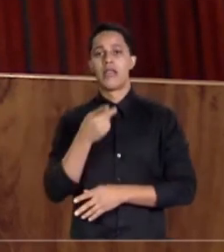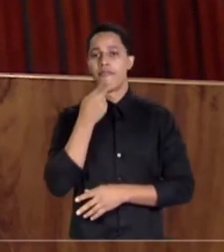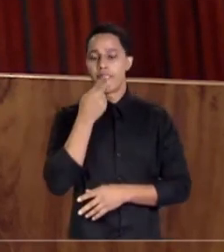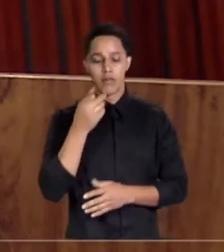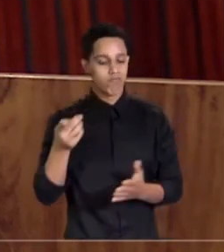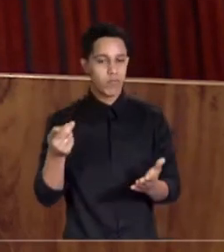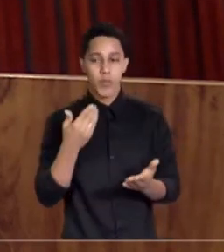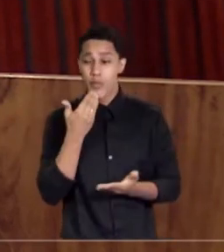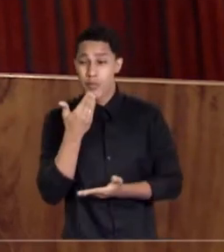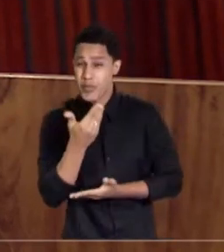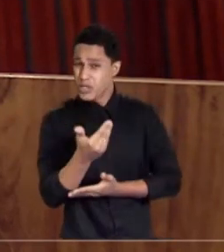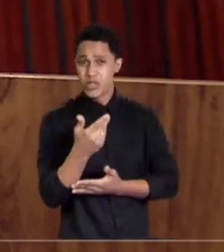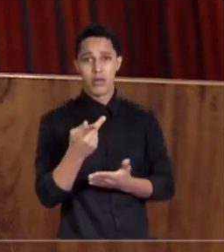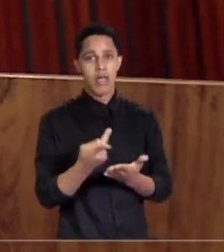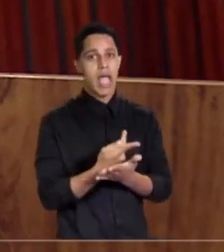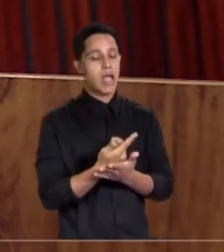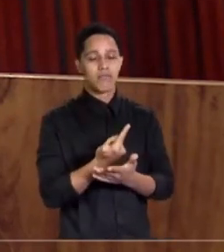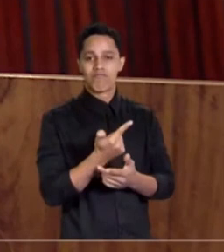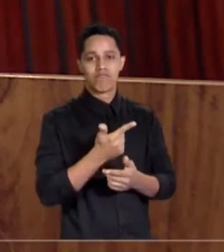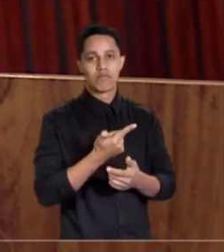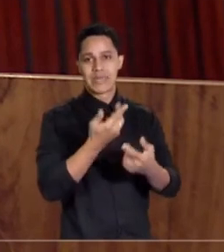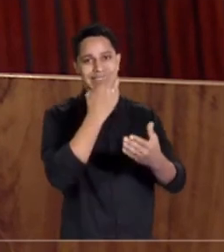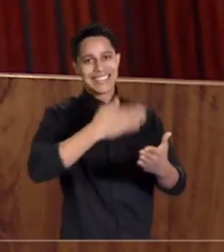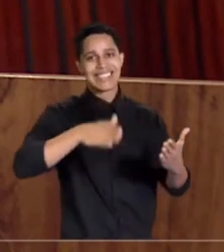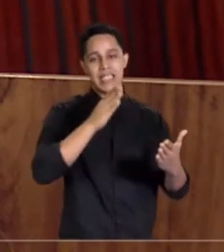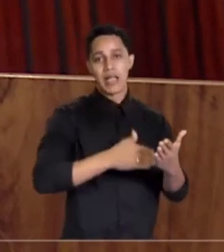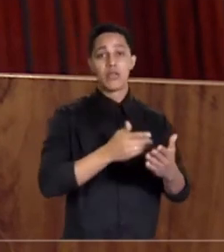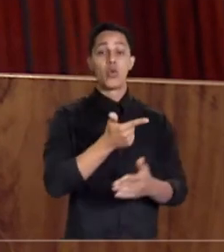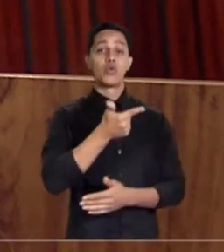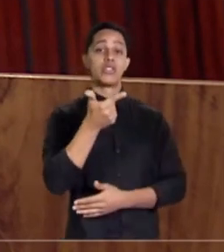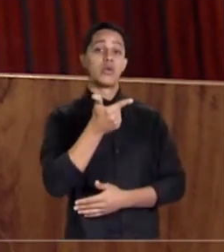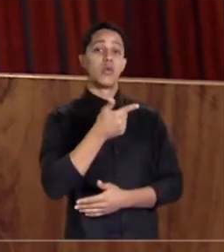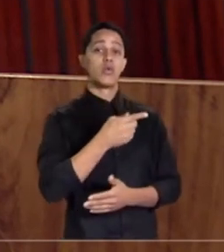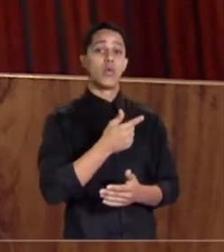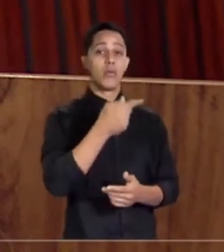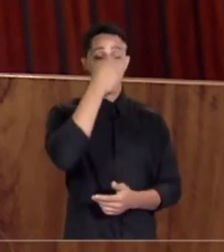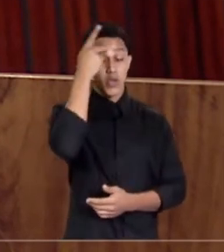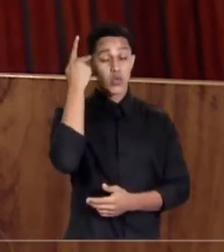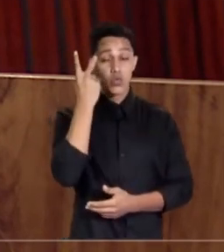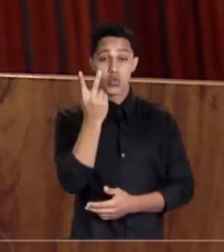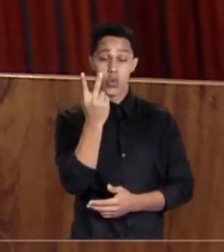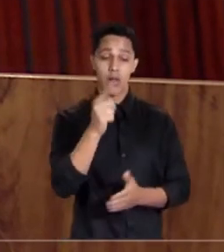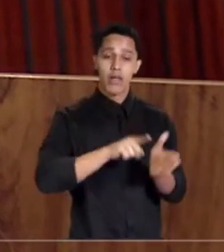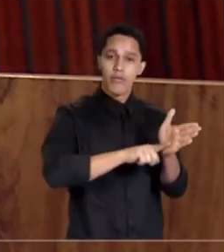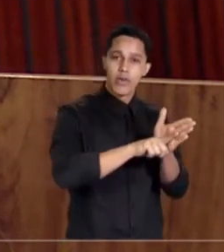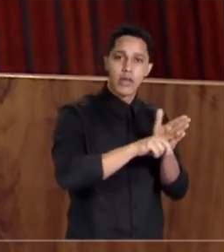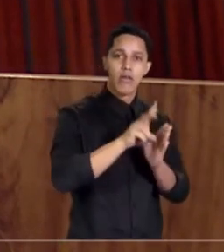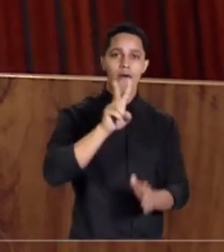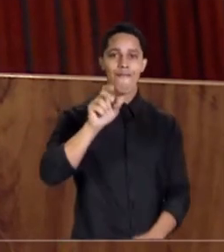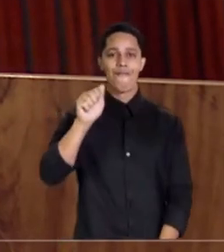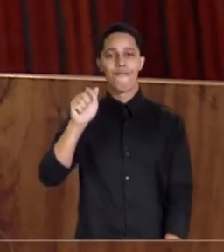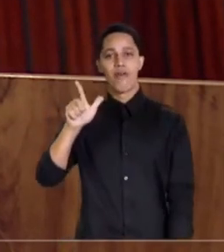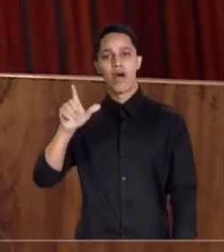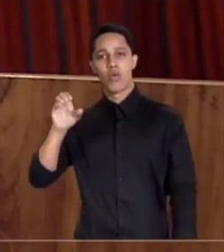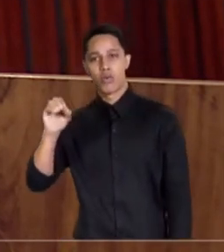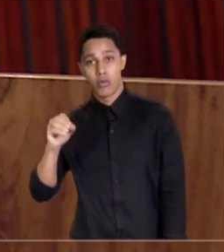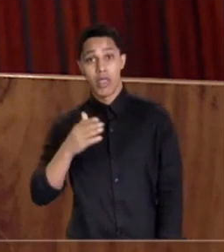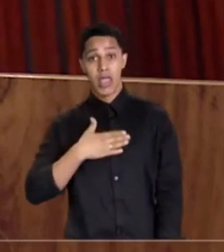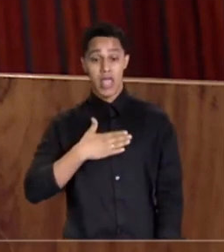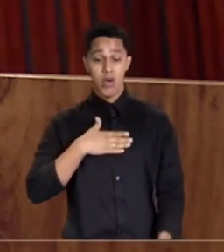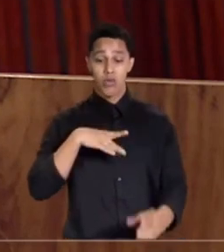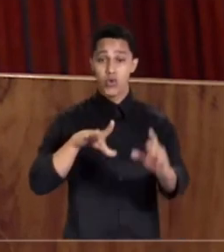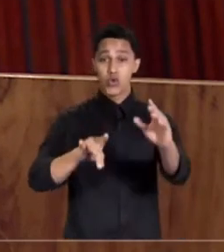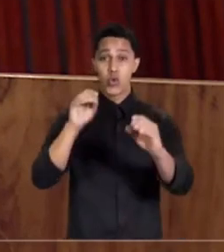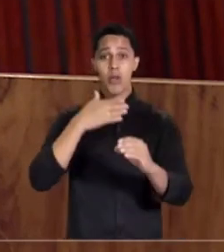improcedente o pedido em relação ao segundo investigado, Walter Souza Braga Neto. Eu fiz um voto, presidente, a partir de um objeto que foi